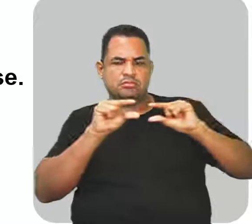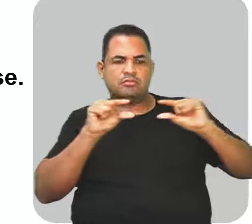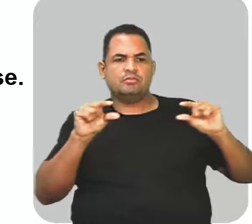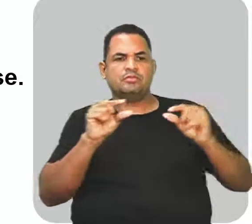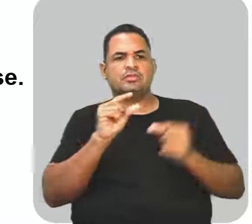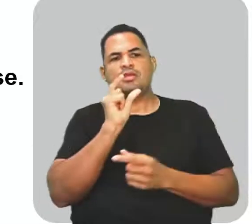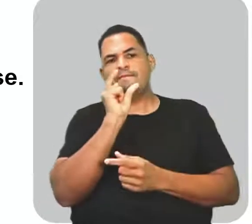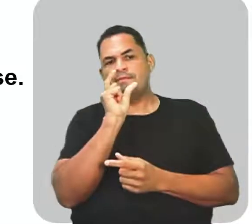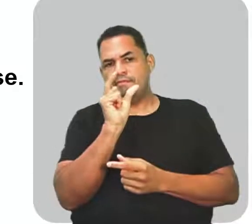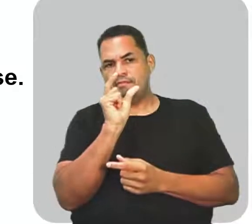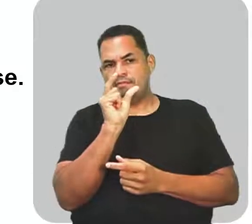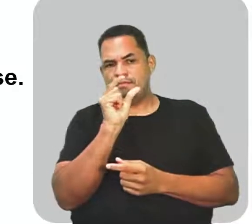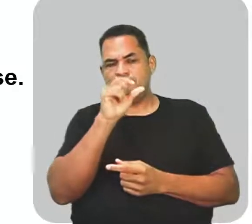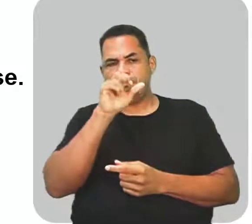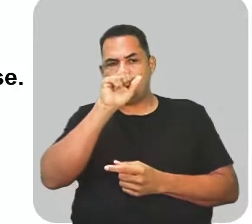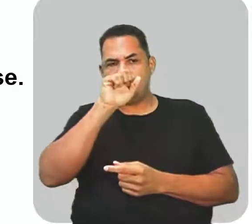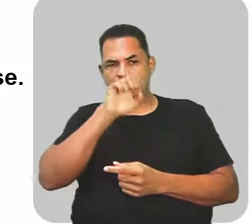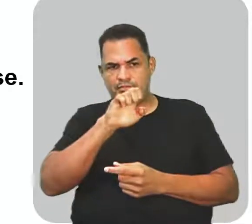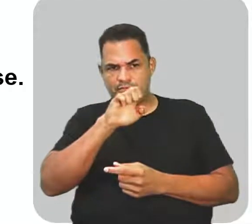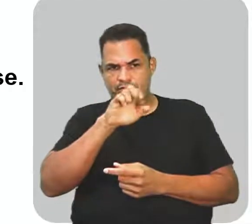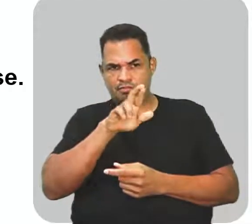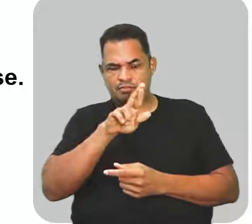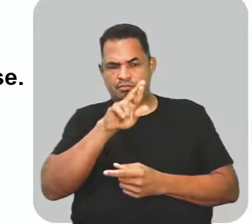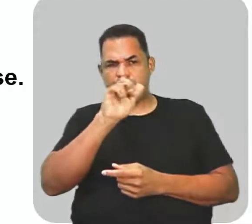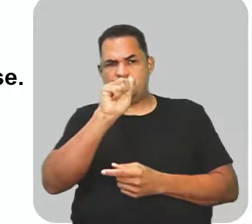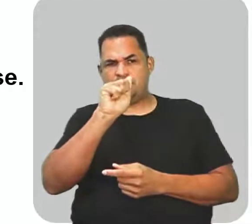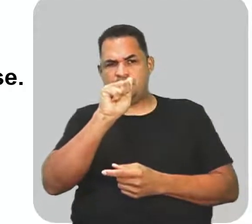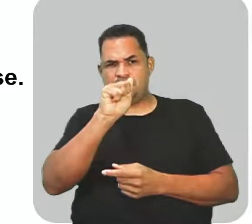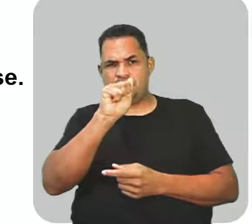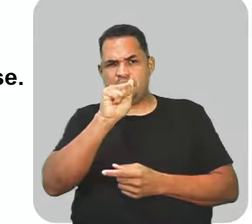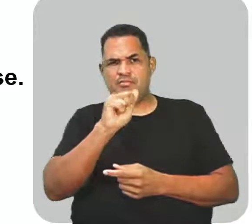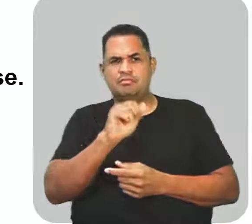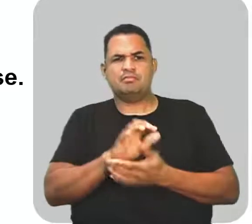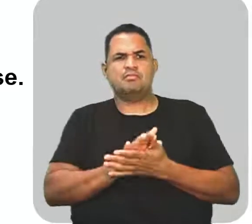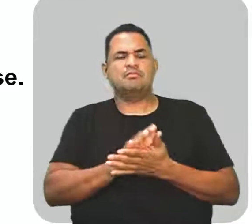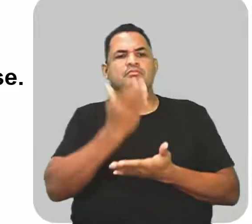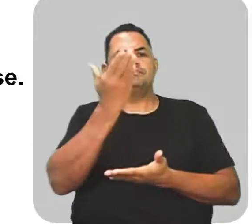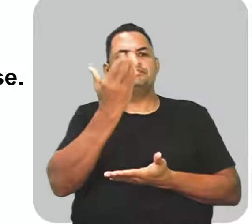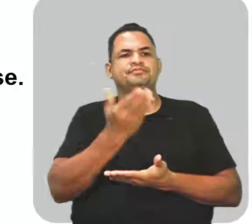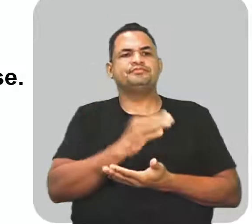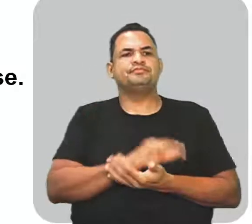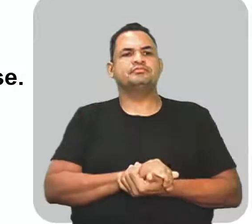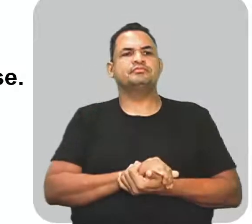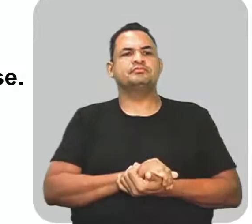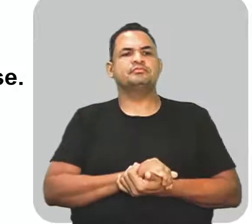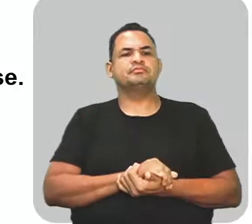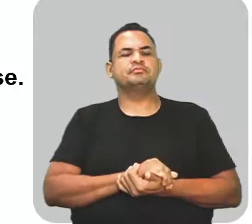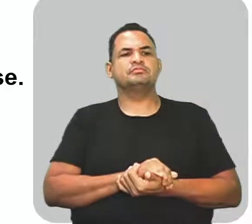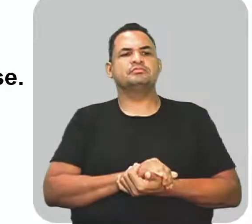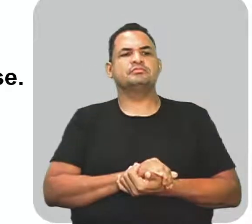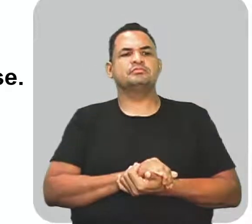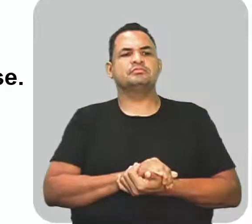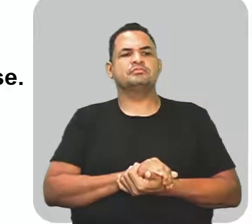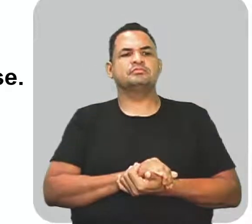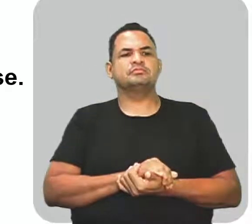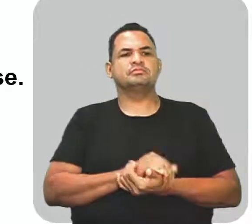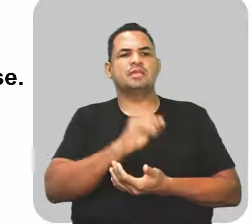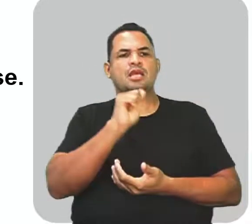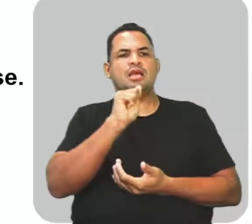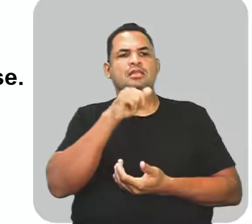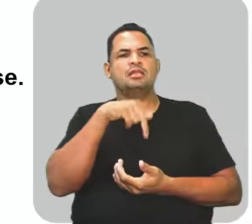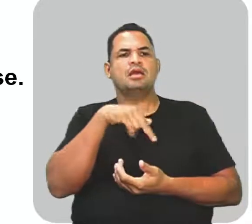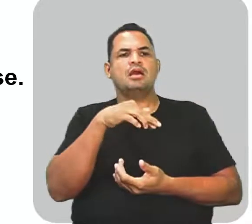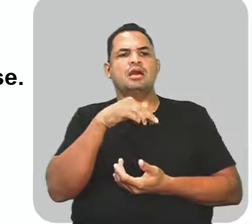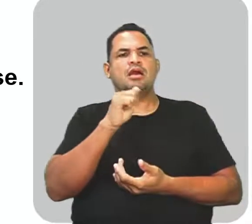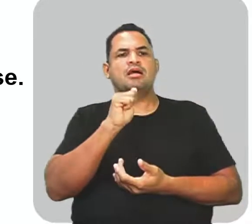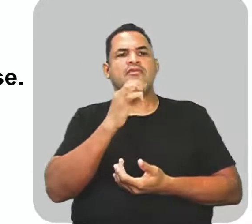com a palavra era. O termo, né? Ou seja, configurando aí a anáfora.